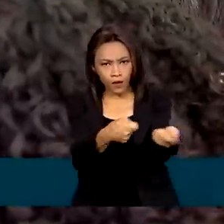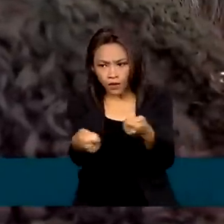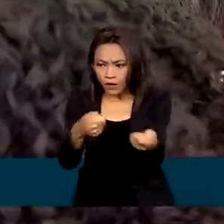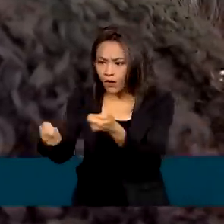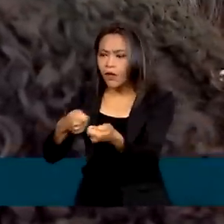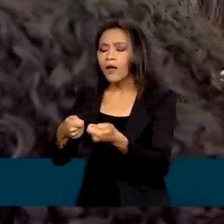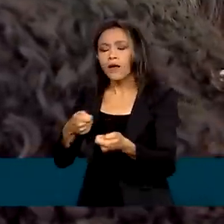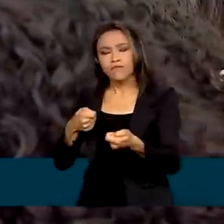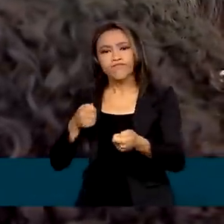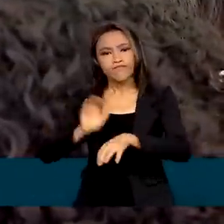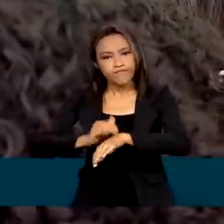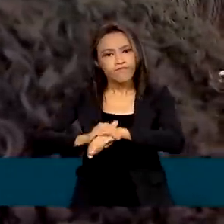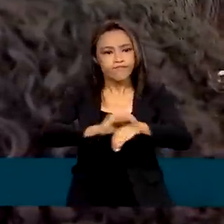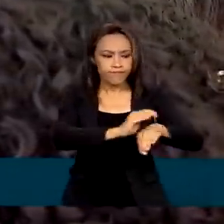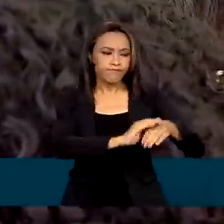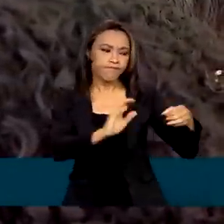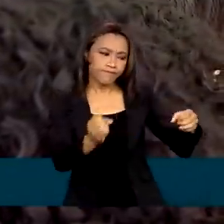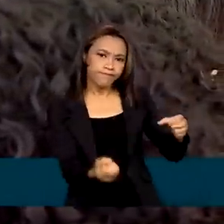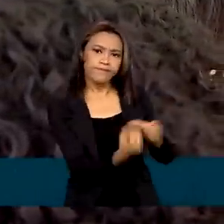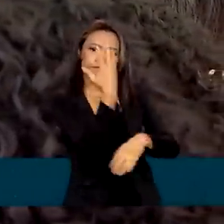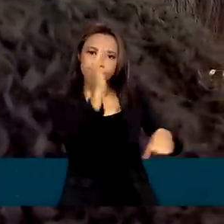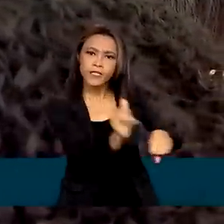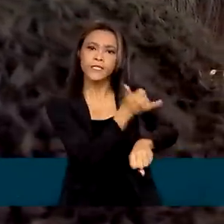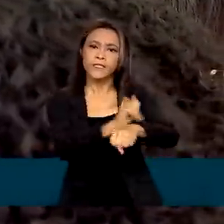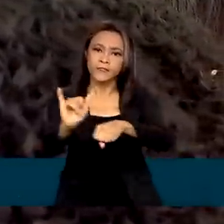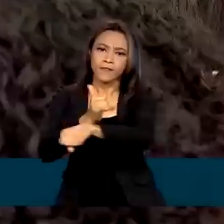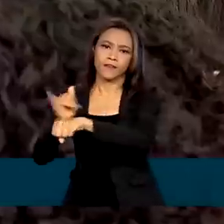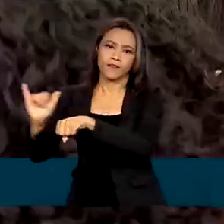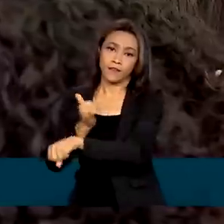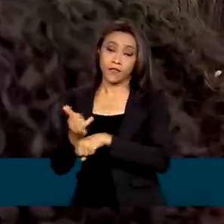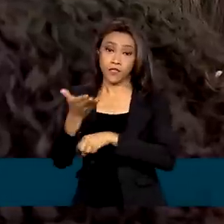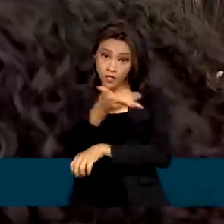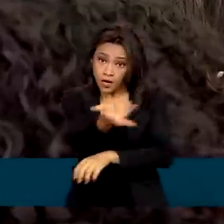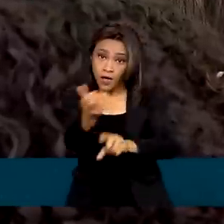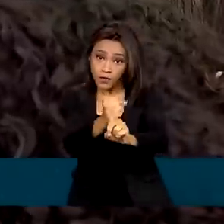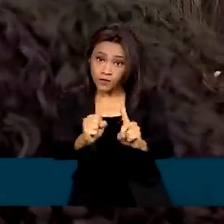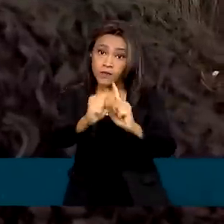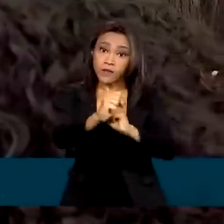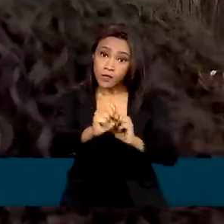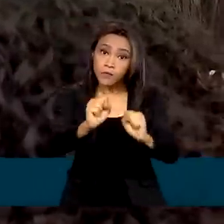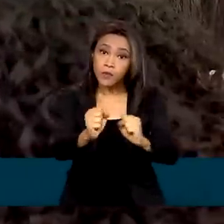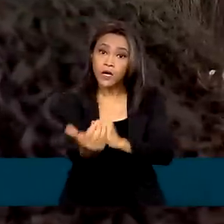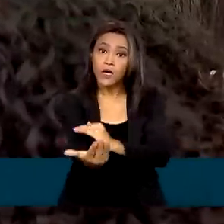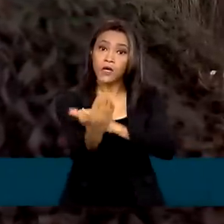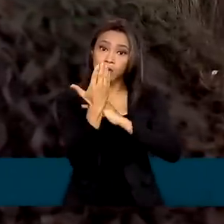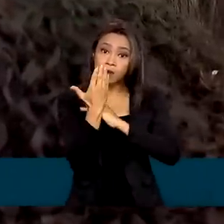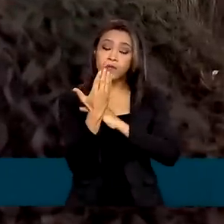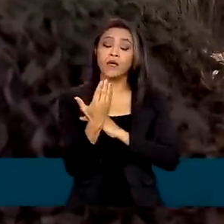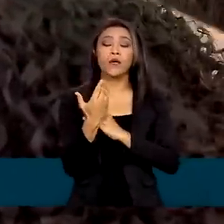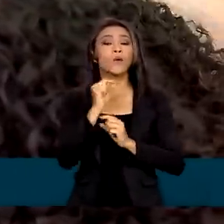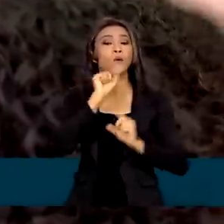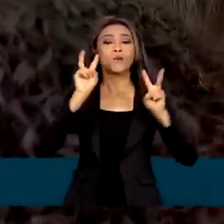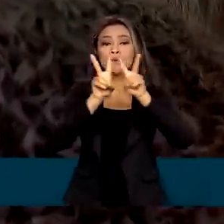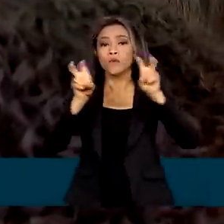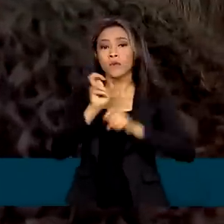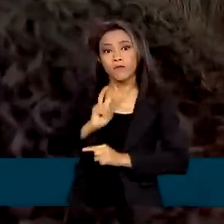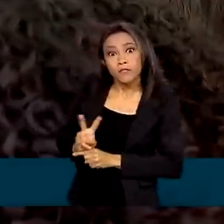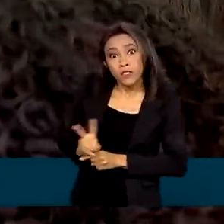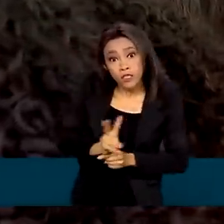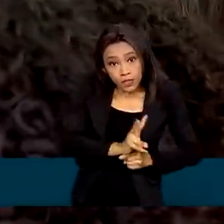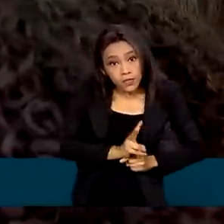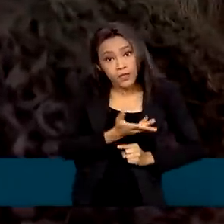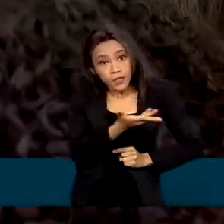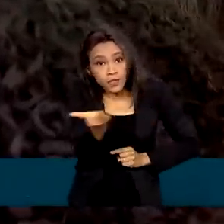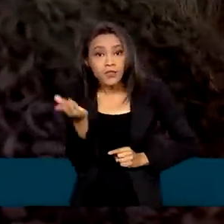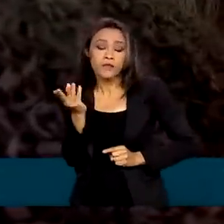ações estão sendo tomadas, a sociedade brasileira pode contribuir muito na vigilância desse patrimônio de todos os brasileiros e